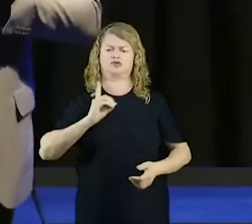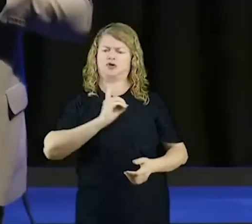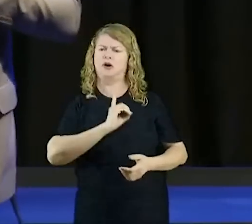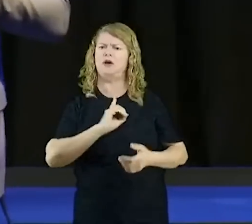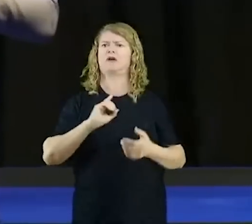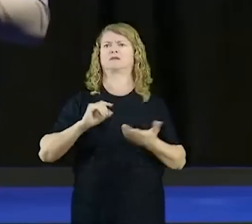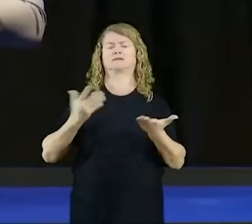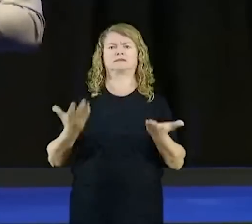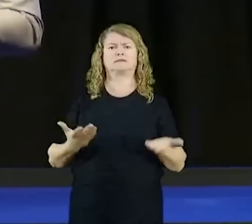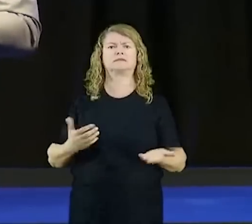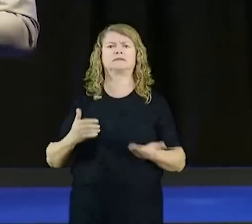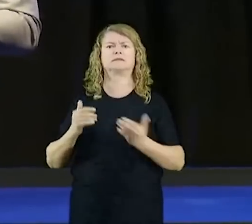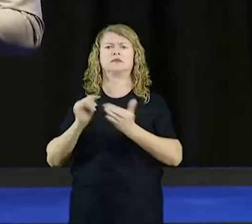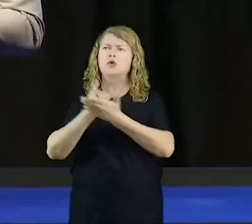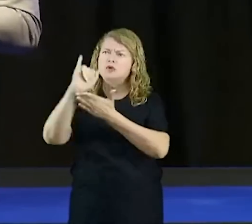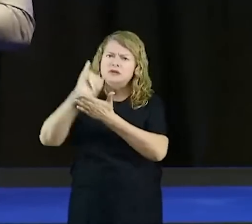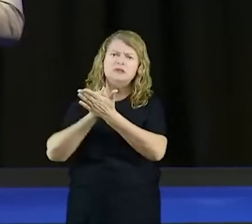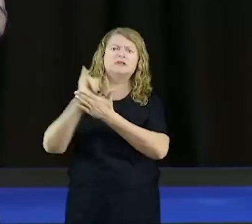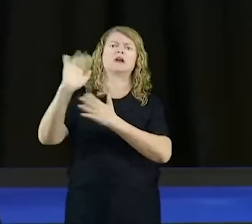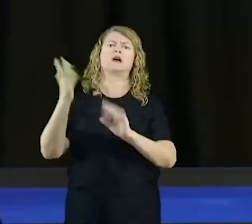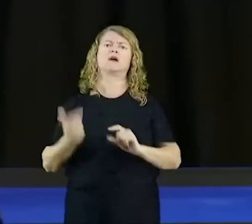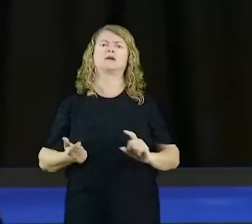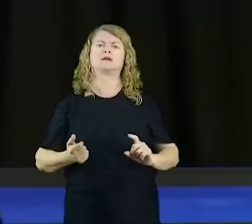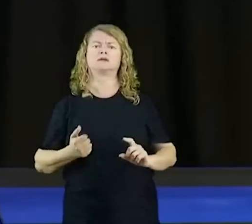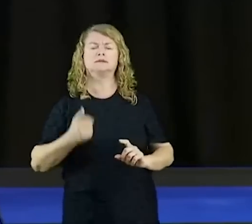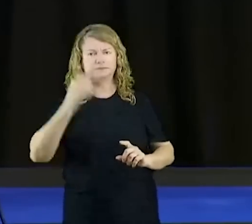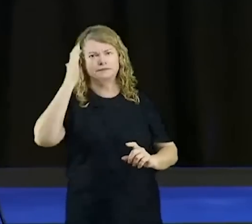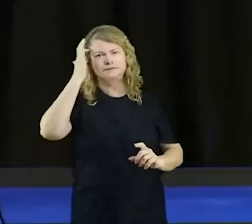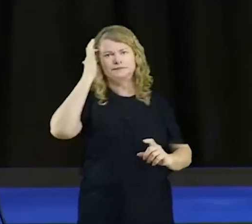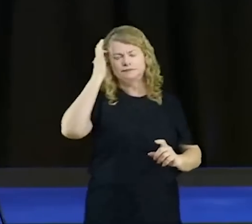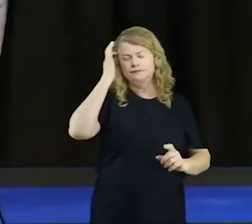costumam reclamar, sua antiga posse, número 5,